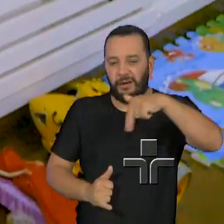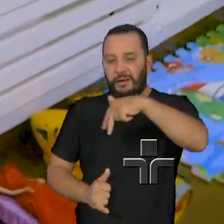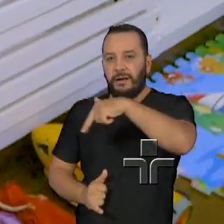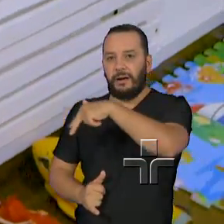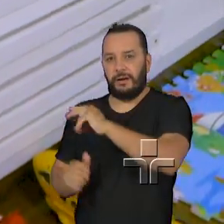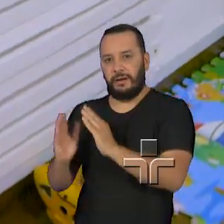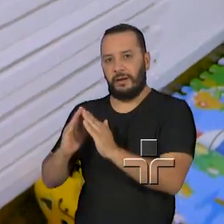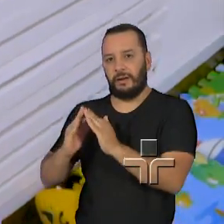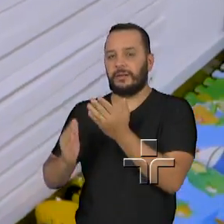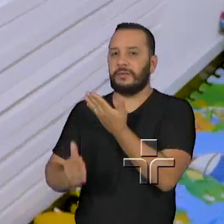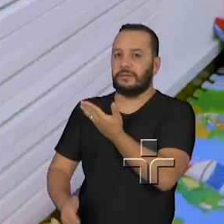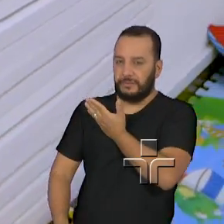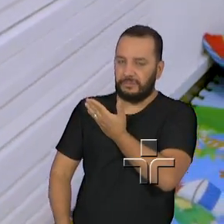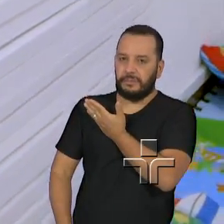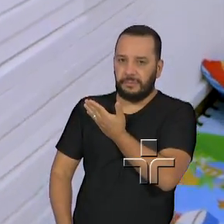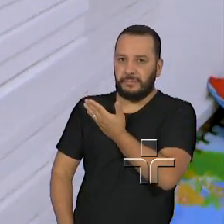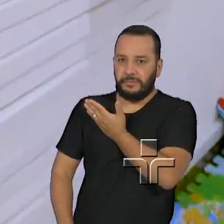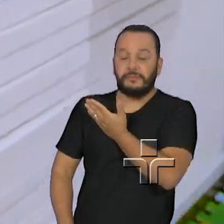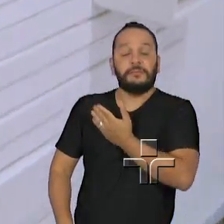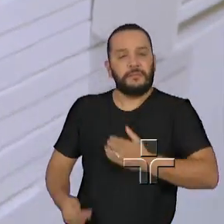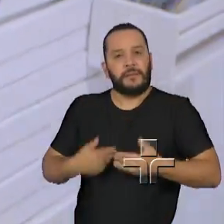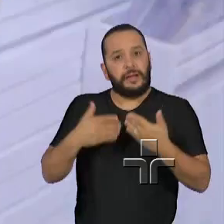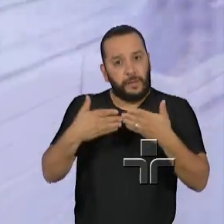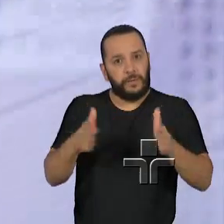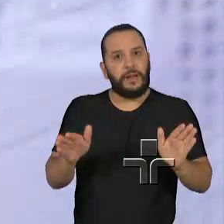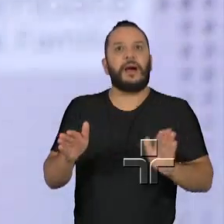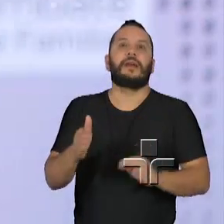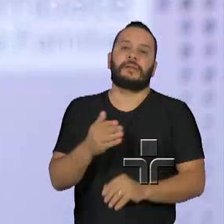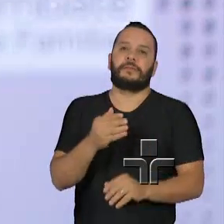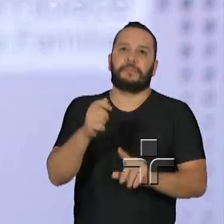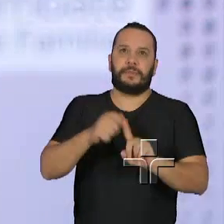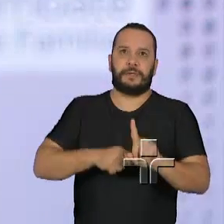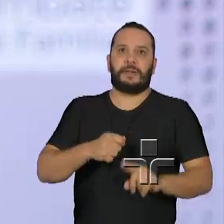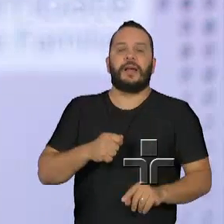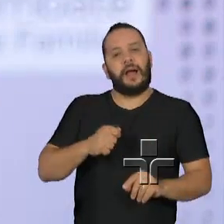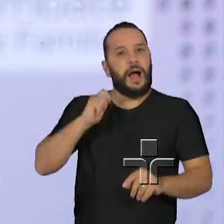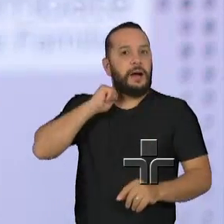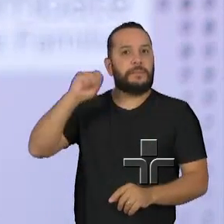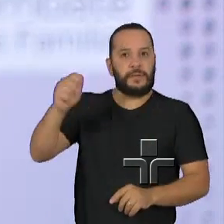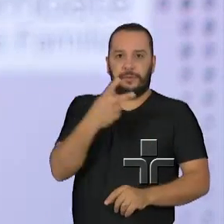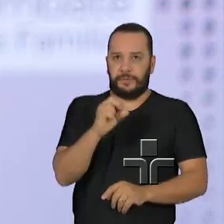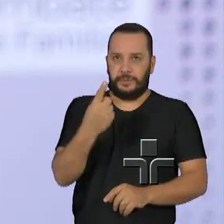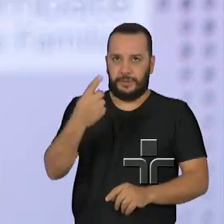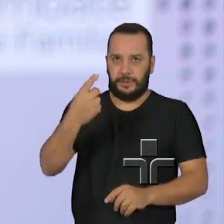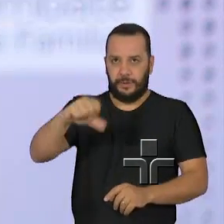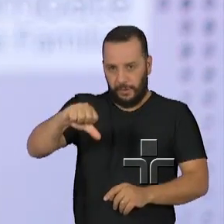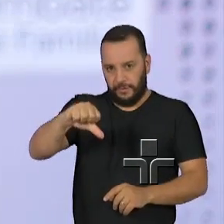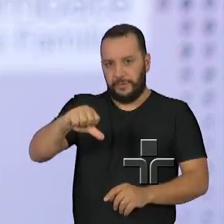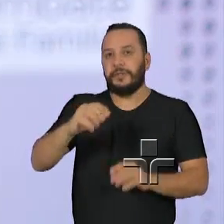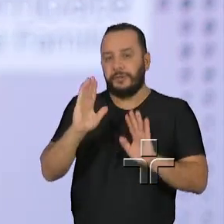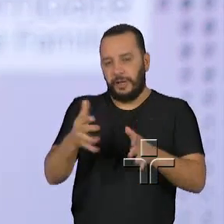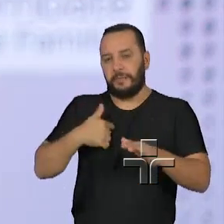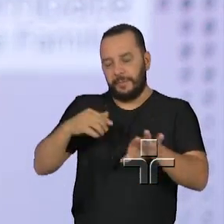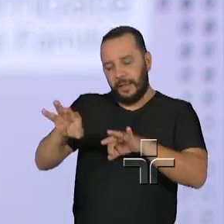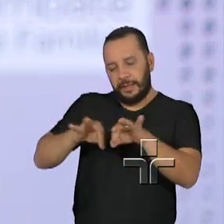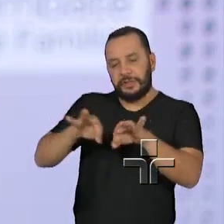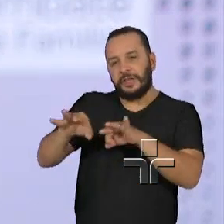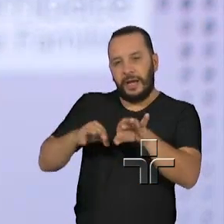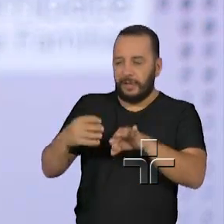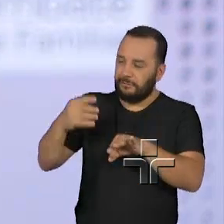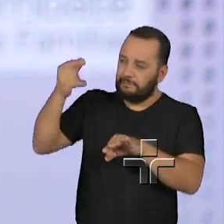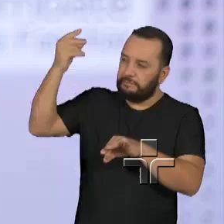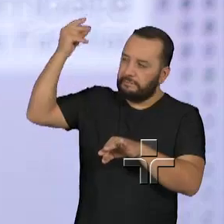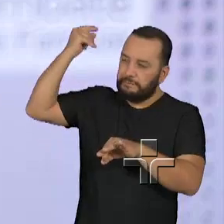Família Segura, ele foi inaugurado em abril de 2019, né, ele já vem sendo planejado há algum tempo, mas ele foi inaugurado recentemente.